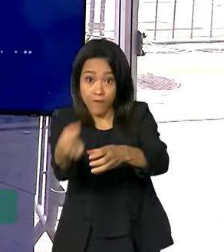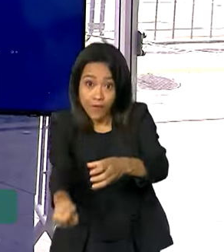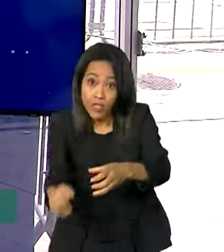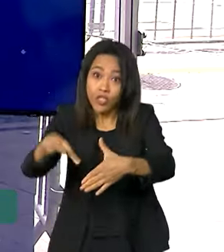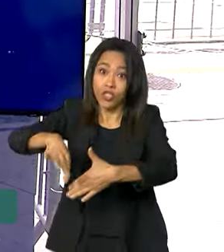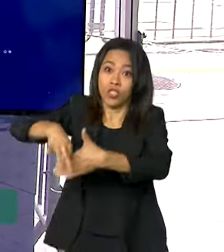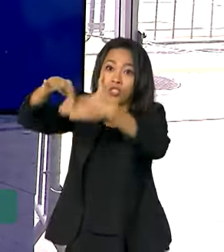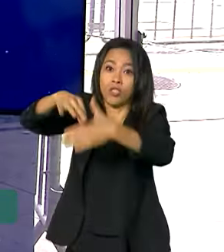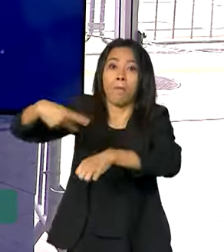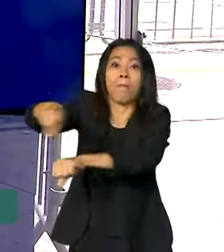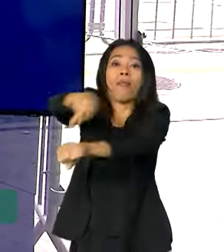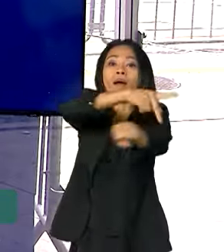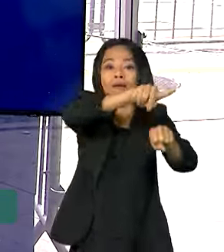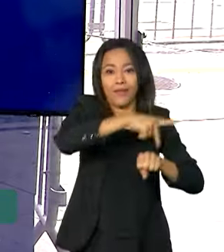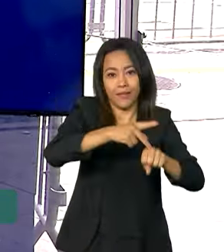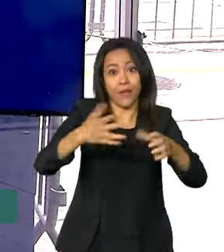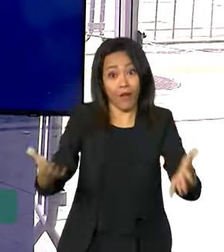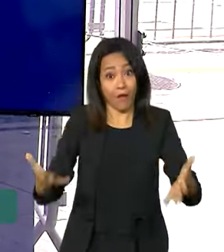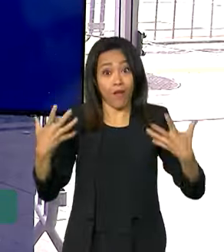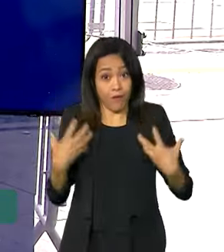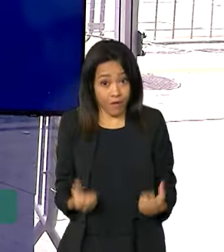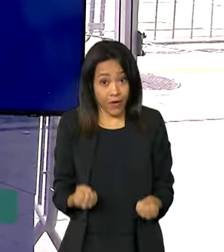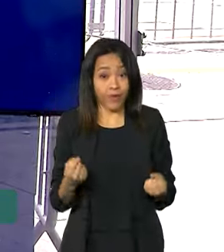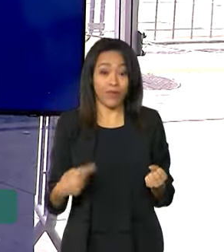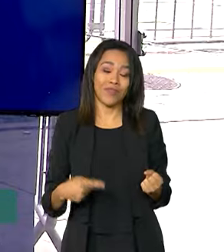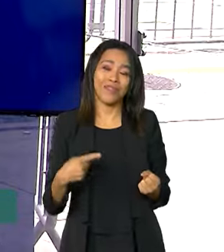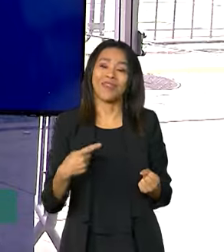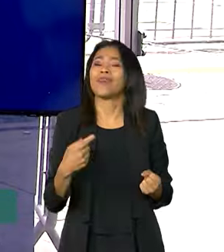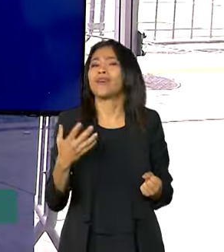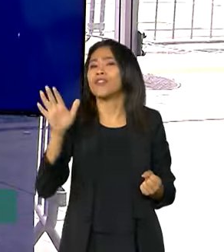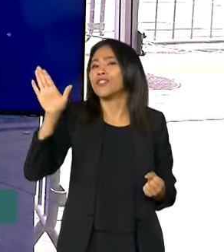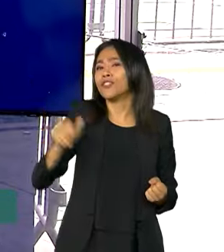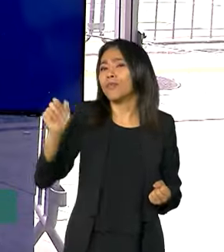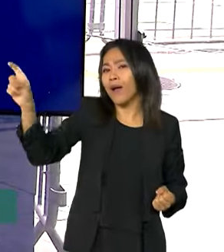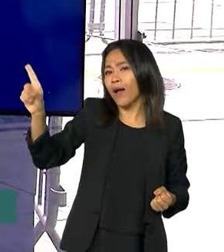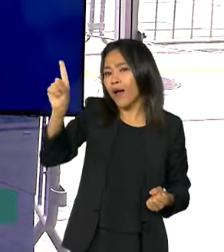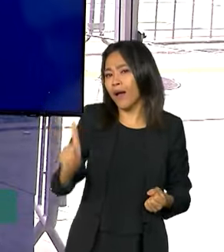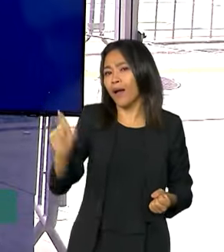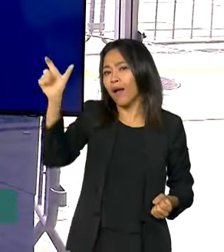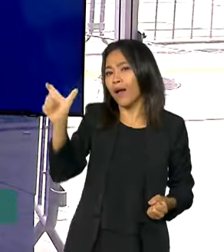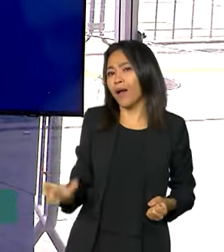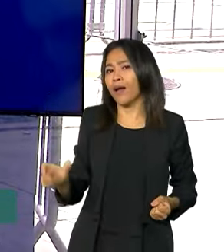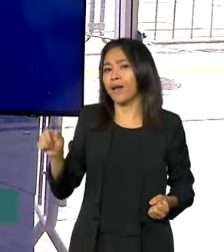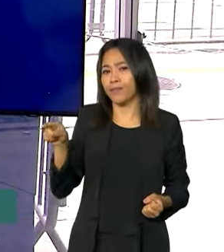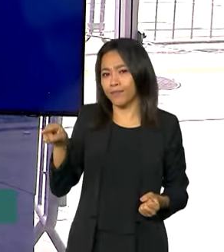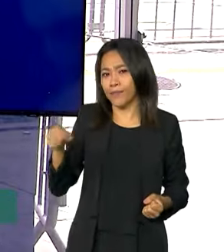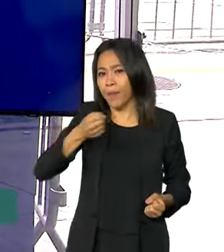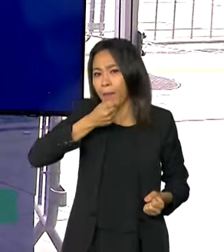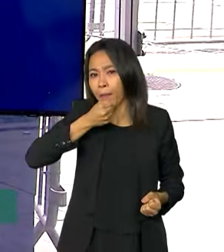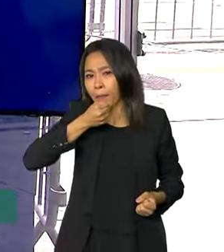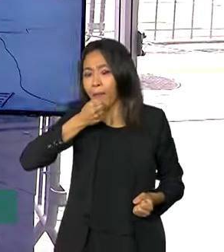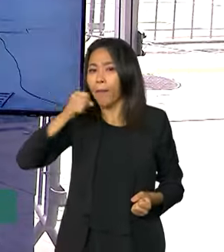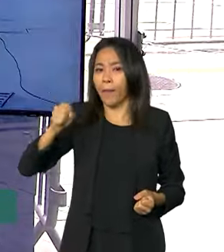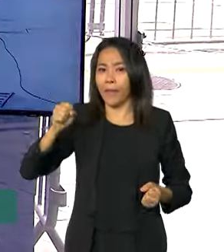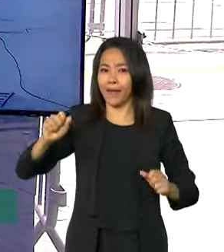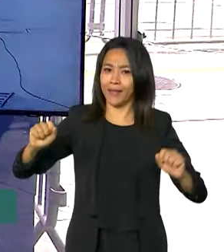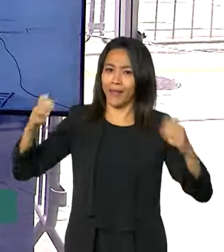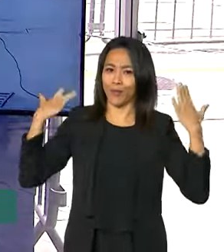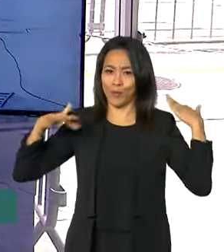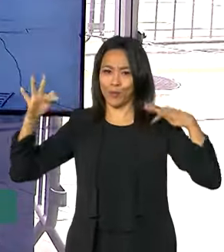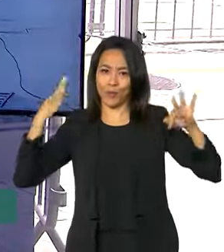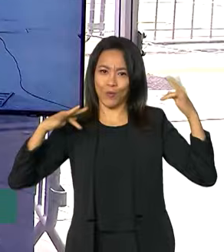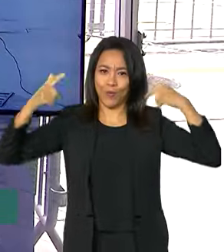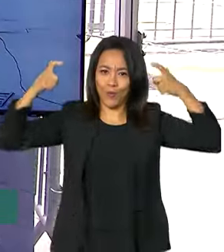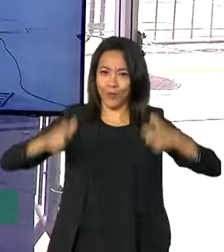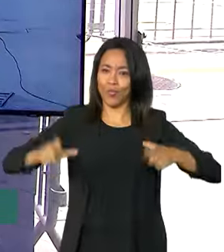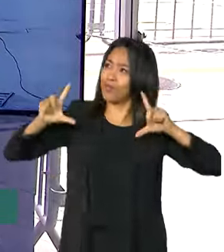Então, vamos começar já, sem demora a movimentar a nossa reportagem. Já vou chamar a Luana Karen, que está em um dos cartões postais aqui do Rio de